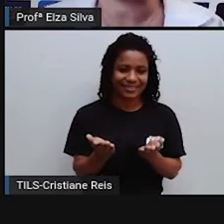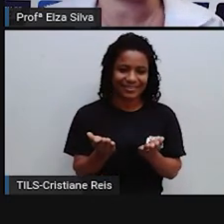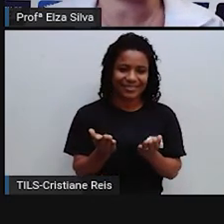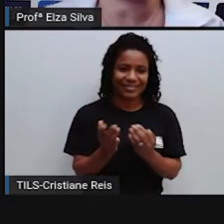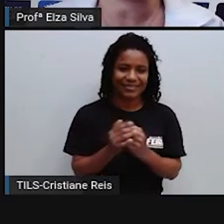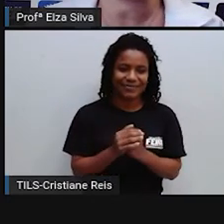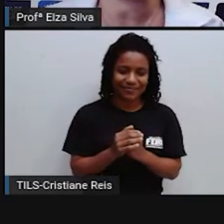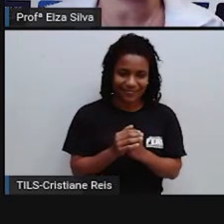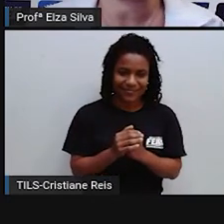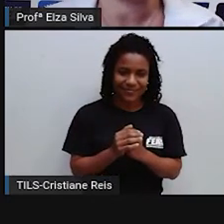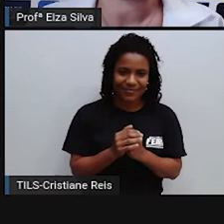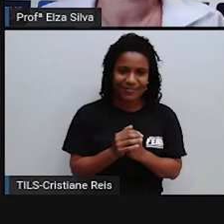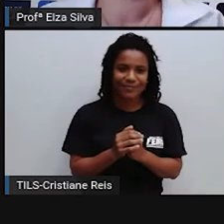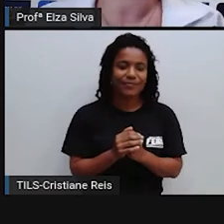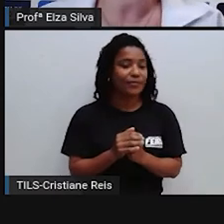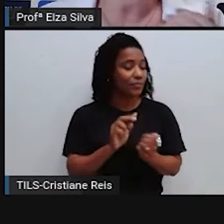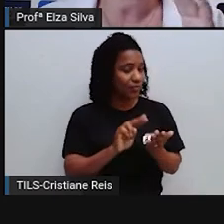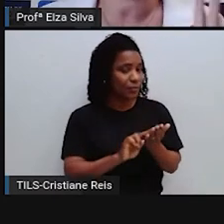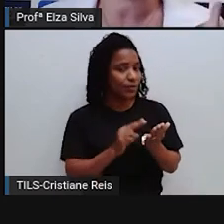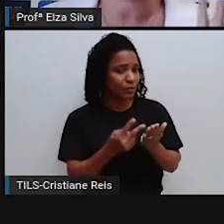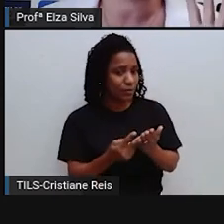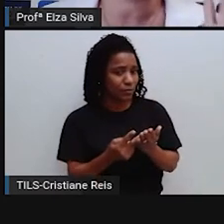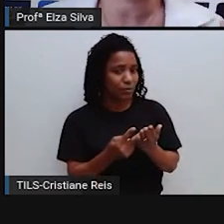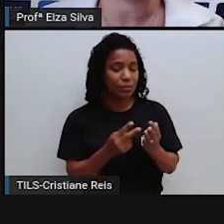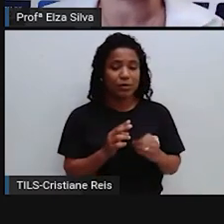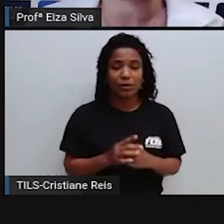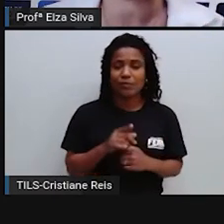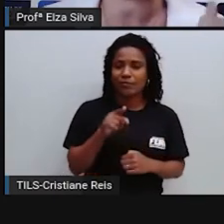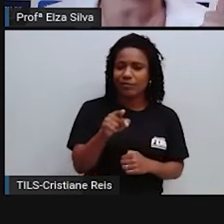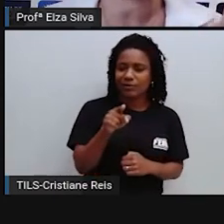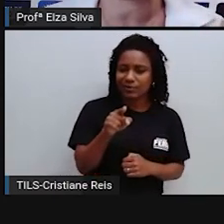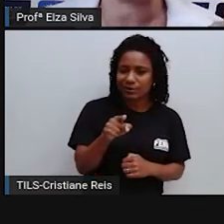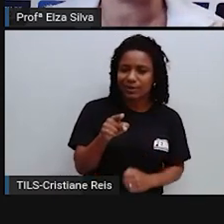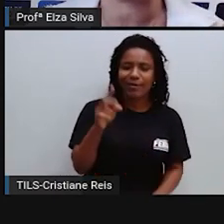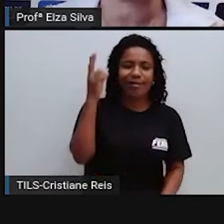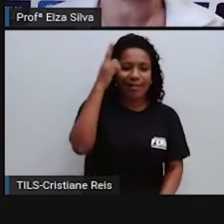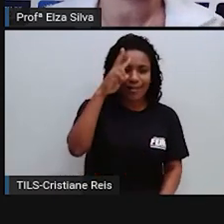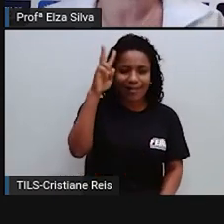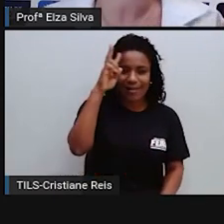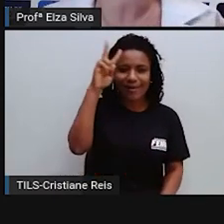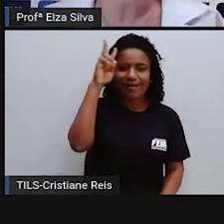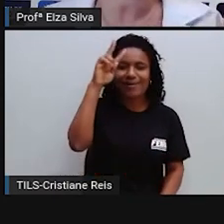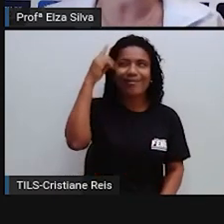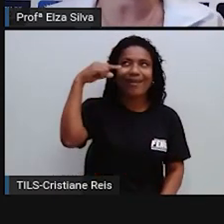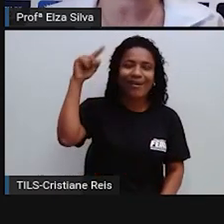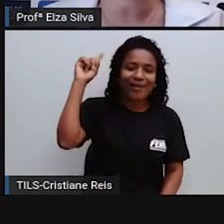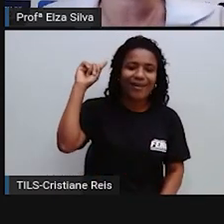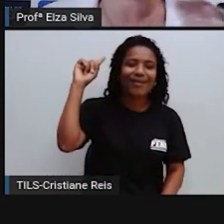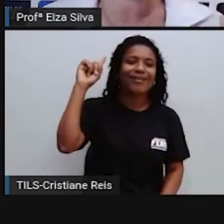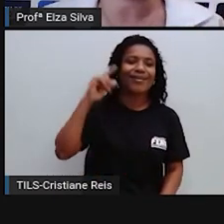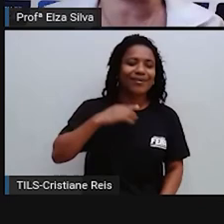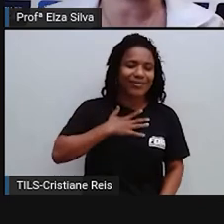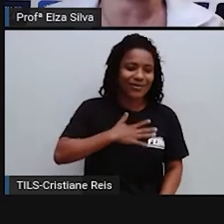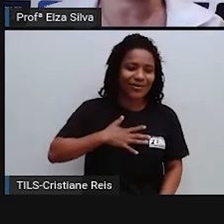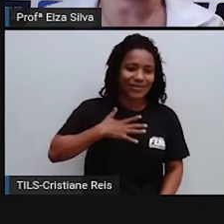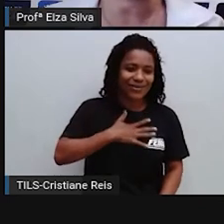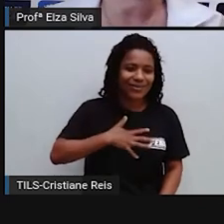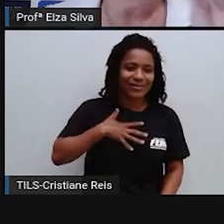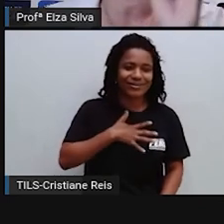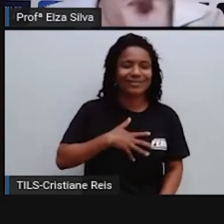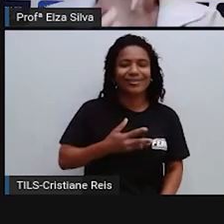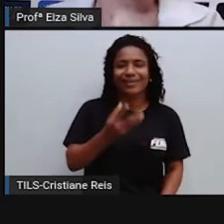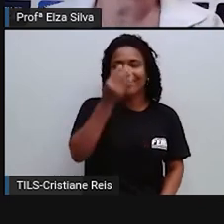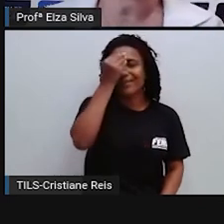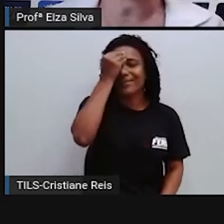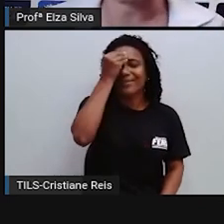your forever Você tem assim Uma memória Legal Que você gostaria De manter Para sempre